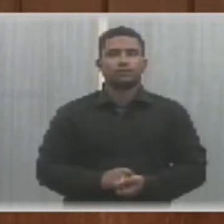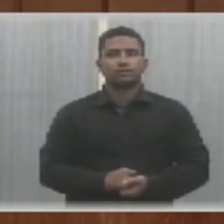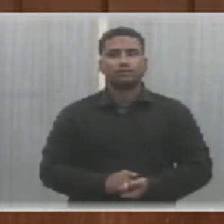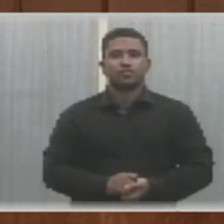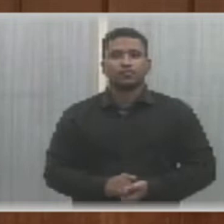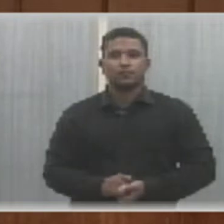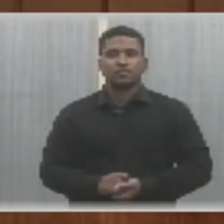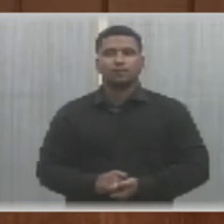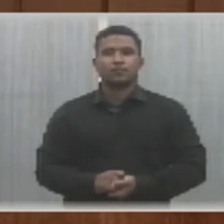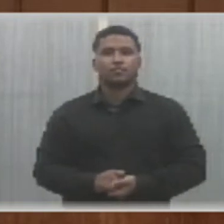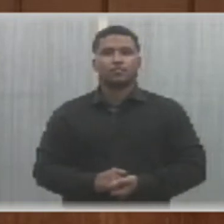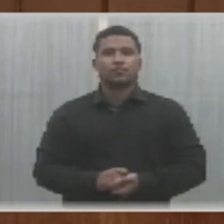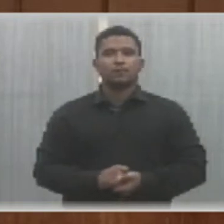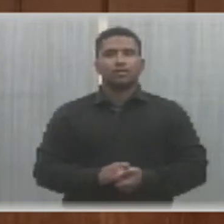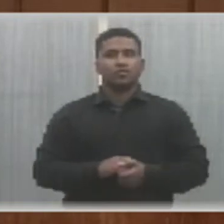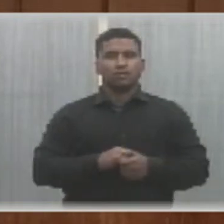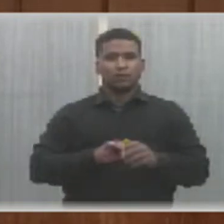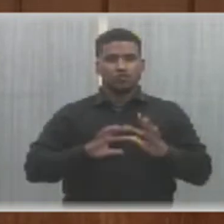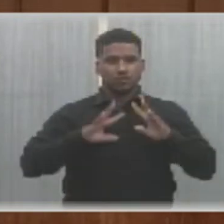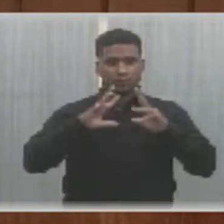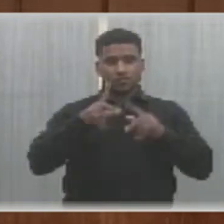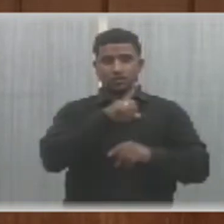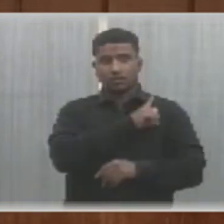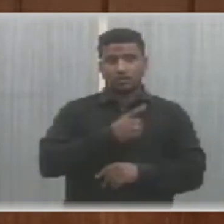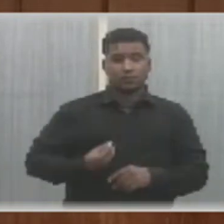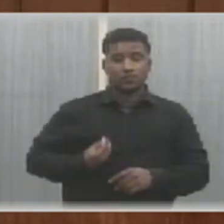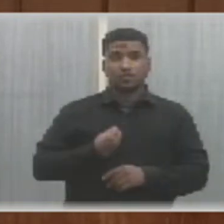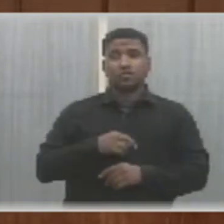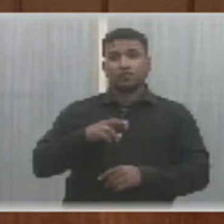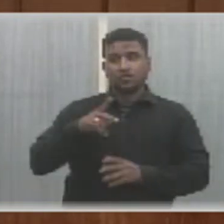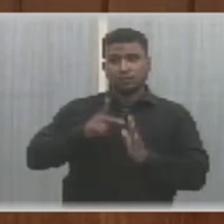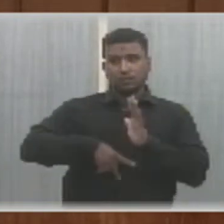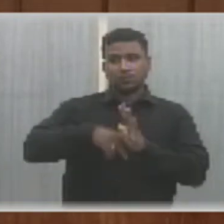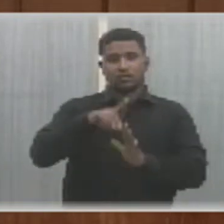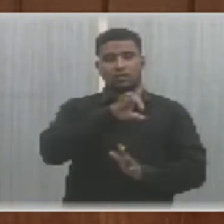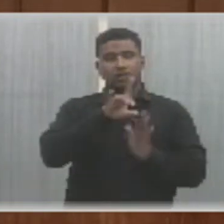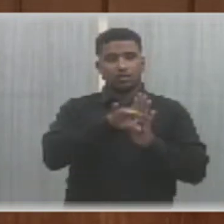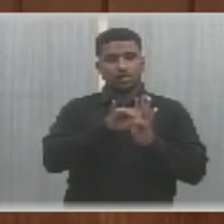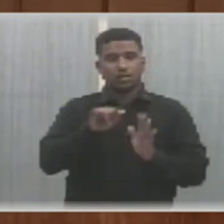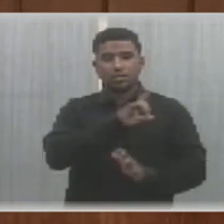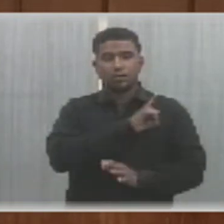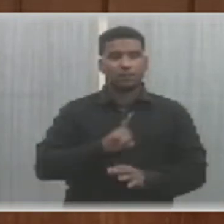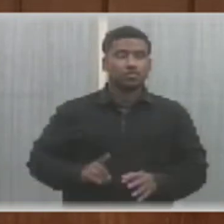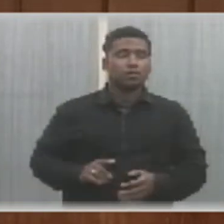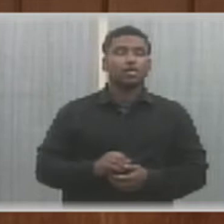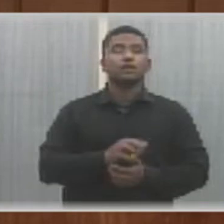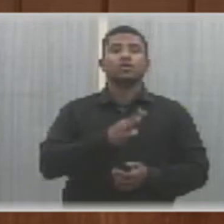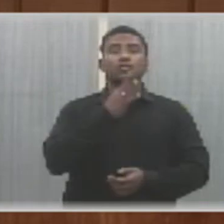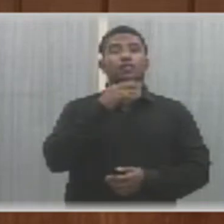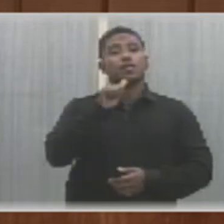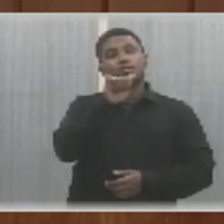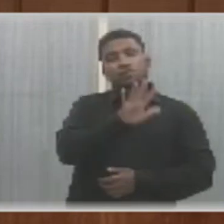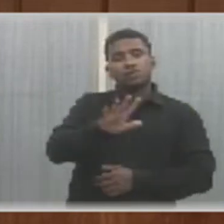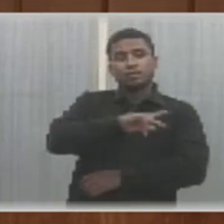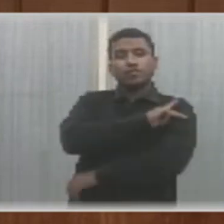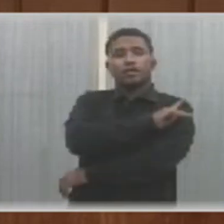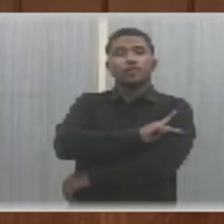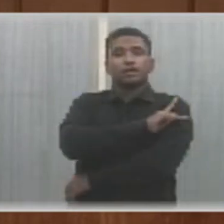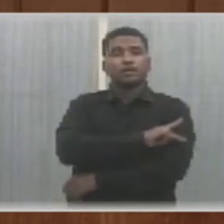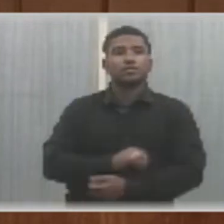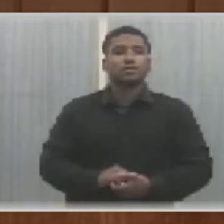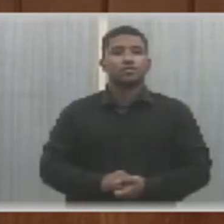unanimidade dos presentes, o projeto de lei de autoria do senhor deputado Flávio Nogueira Júnior, que reconhece de utilidade pública a Associação Piauiense